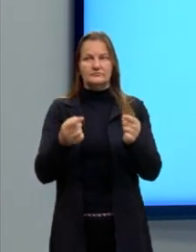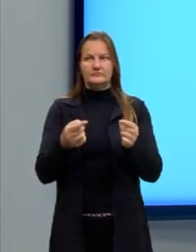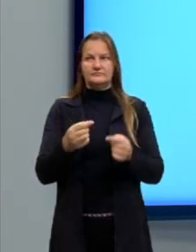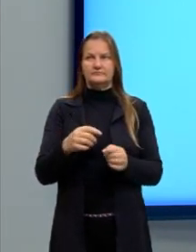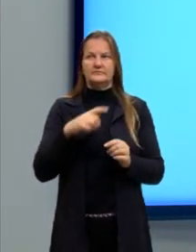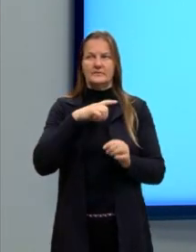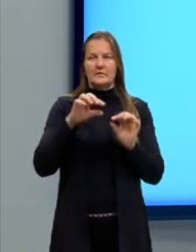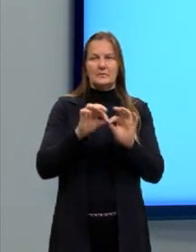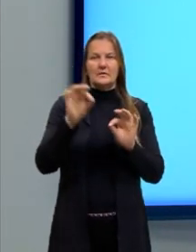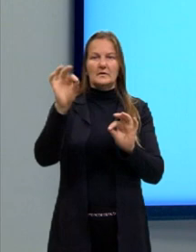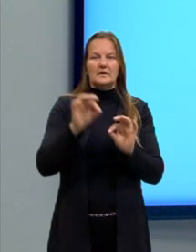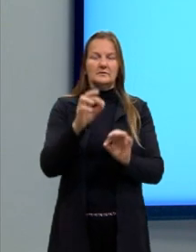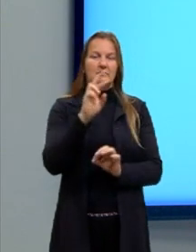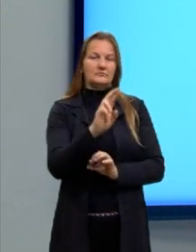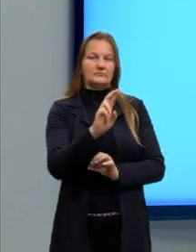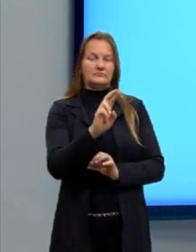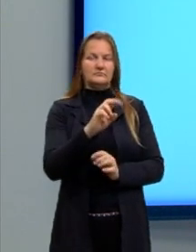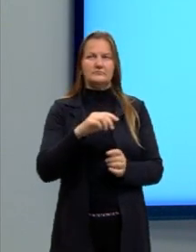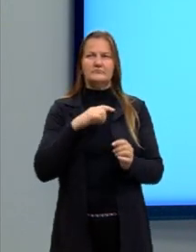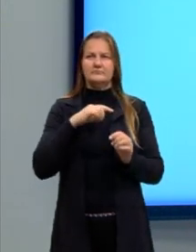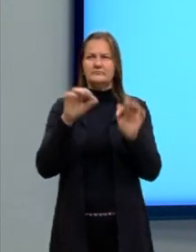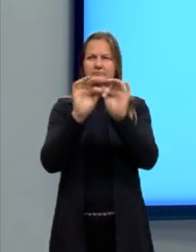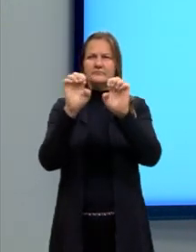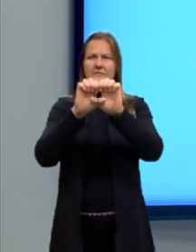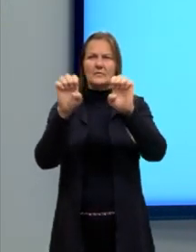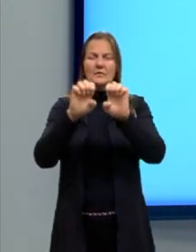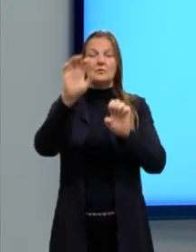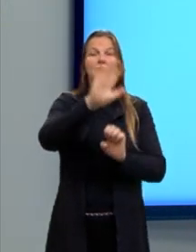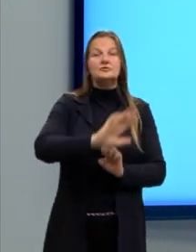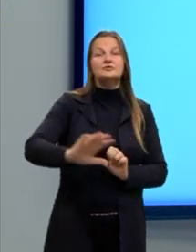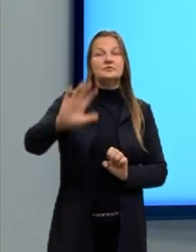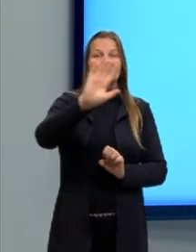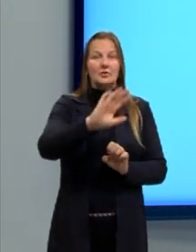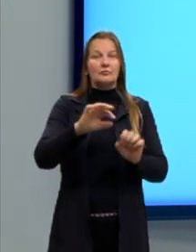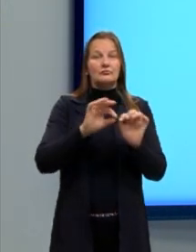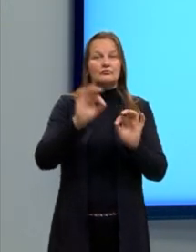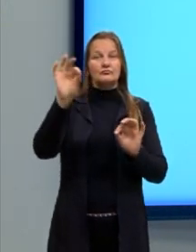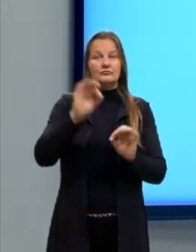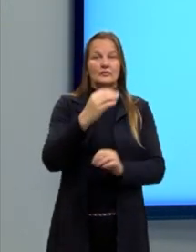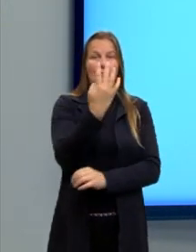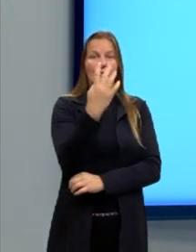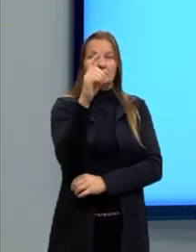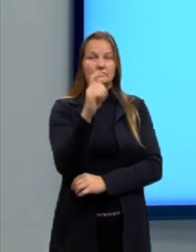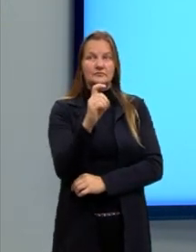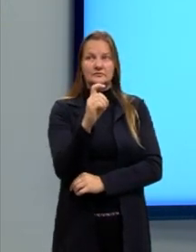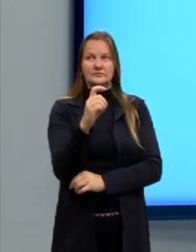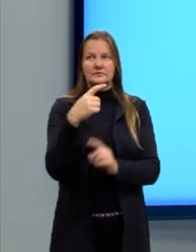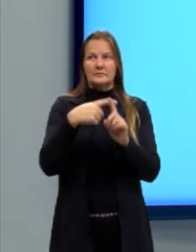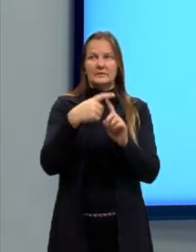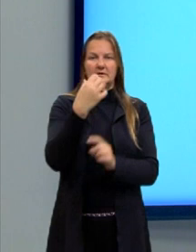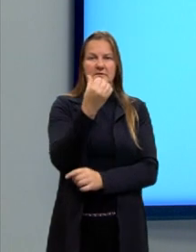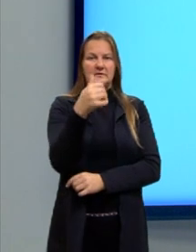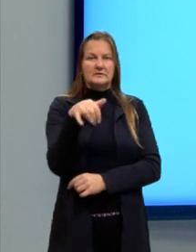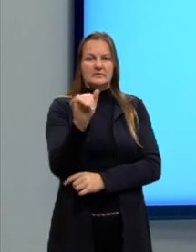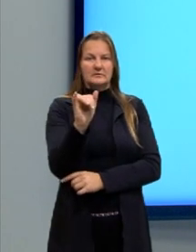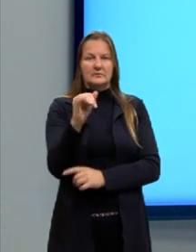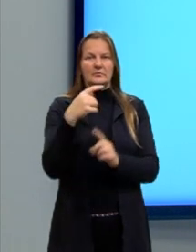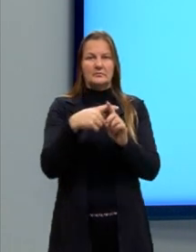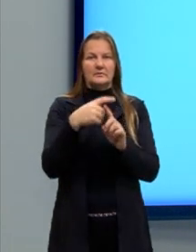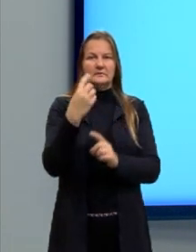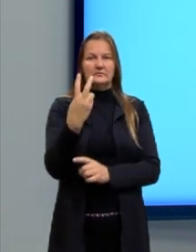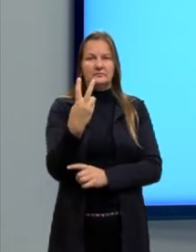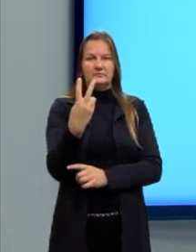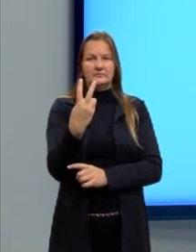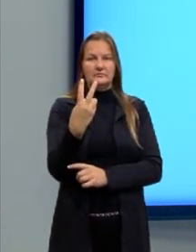uma reta R. E a equação geral dessa reta é 4x mais 6y mais